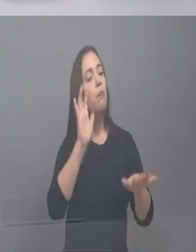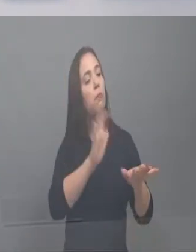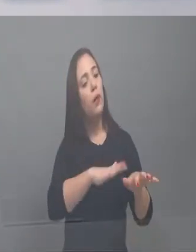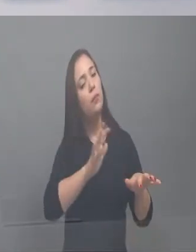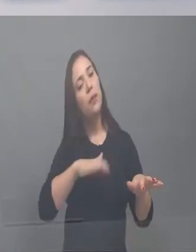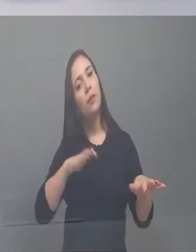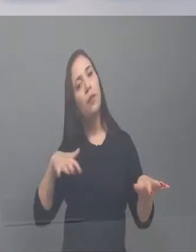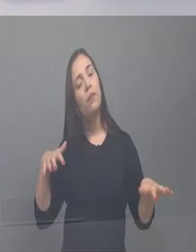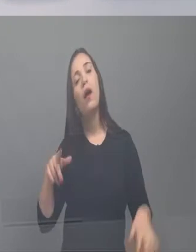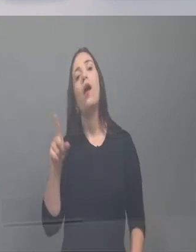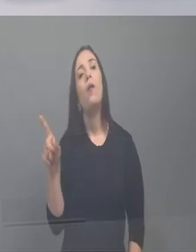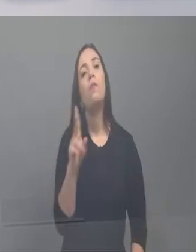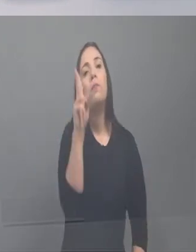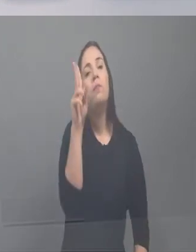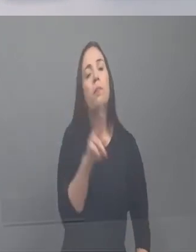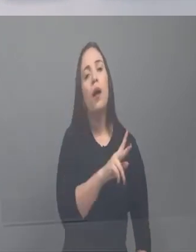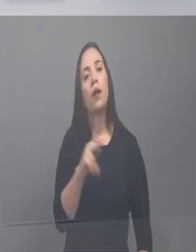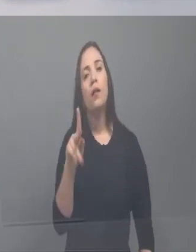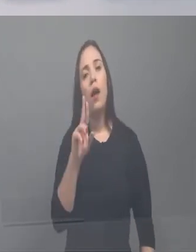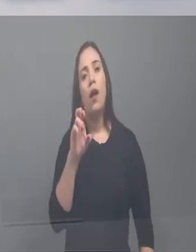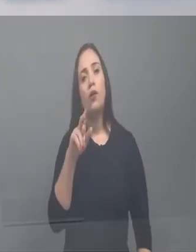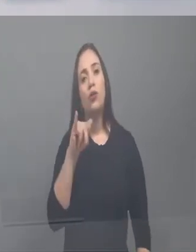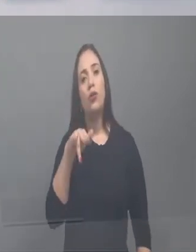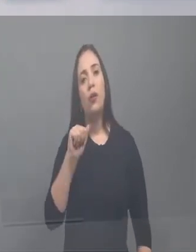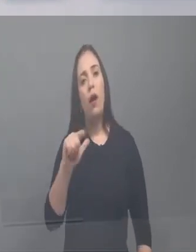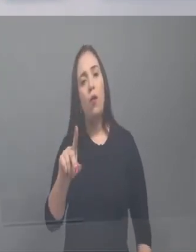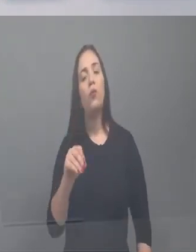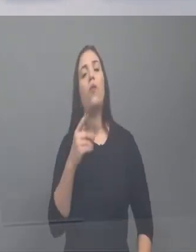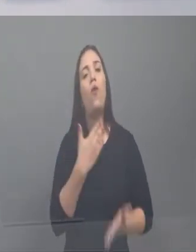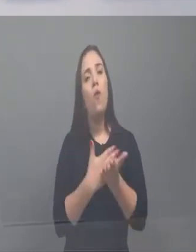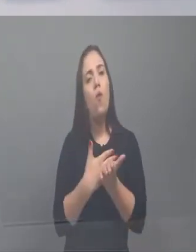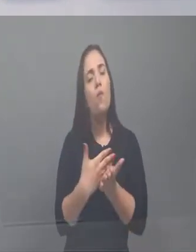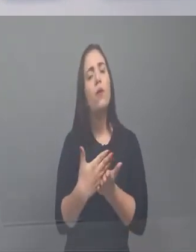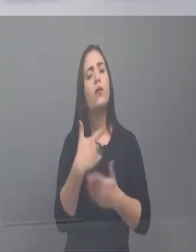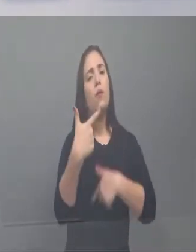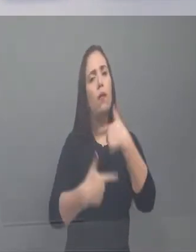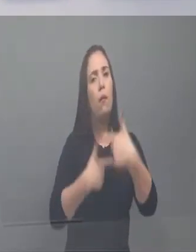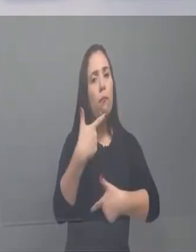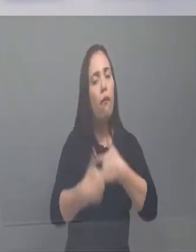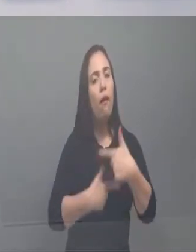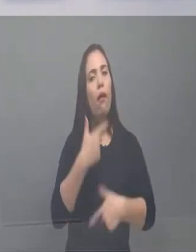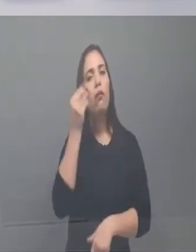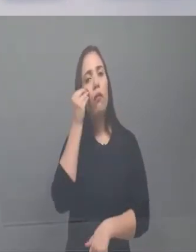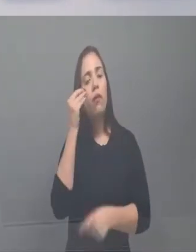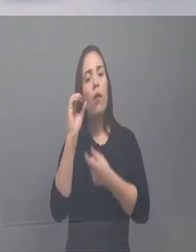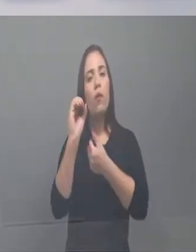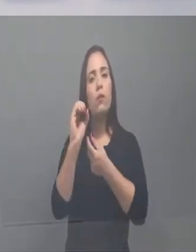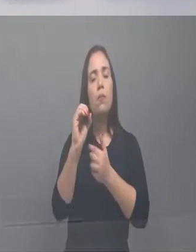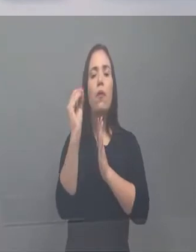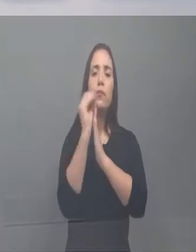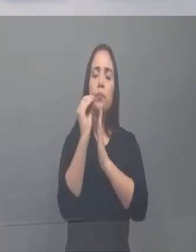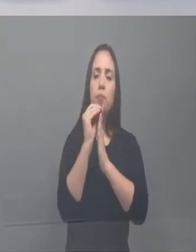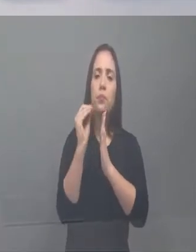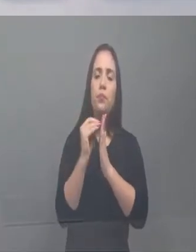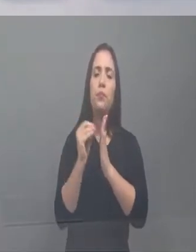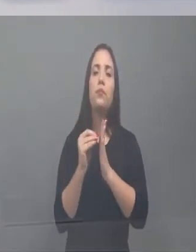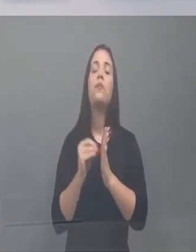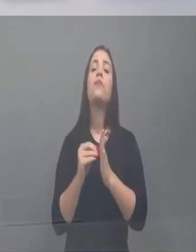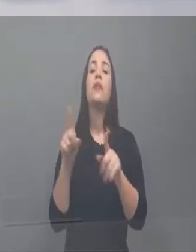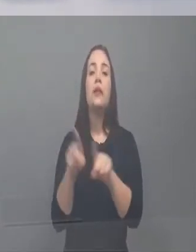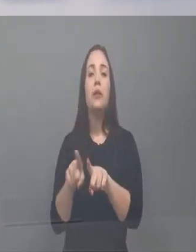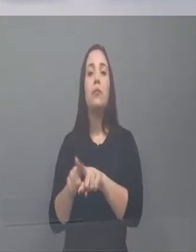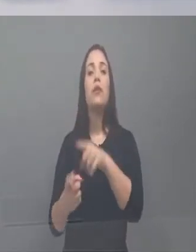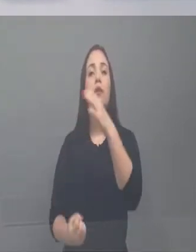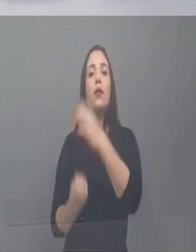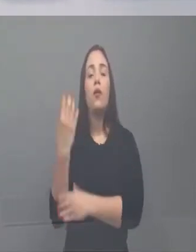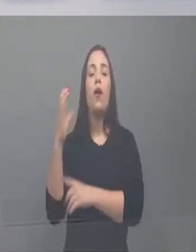rua, então o padre Reginaldo, a gente começou a trabalhar, começamos a colocar recursos no orçamento, colocamos no calendário